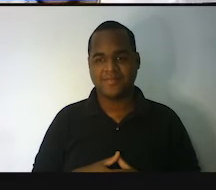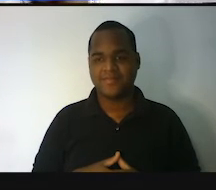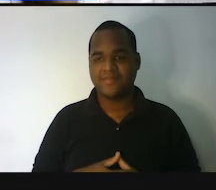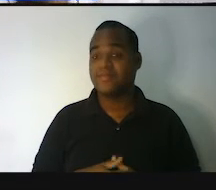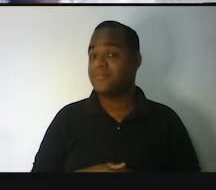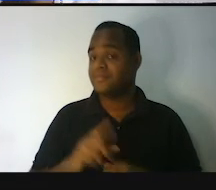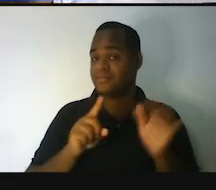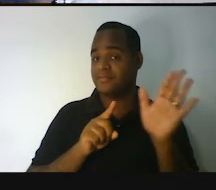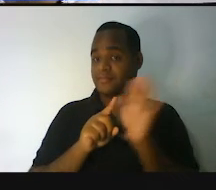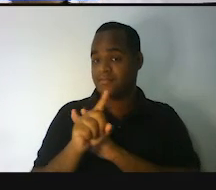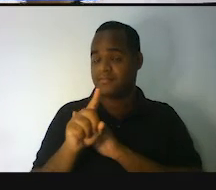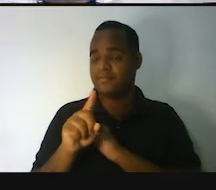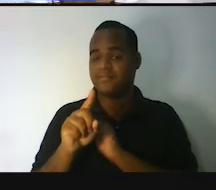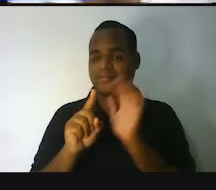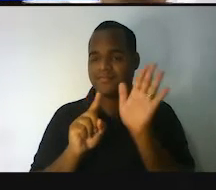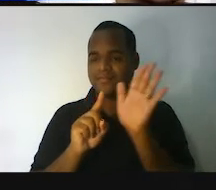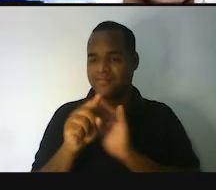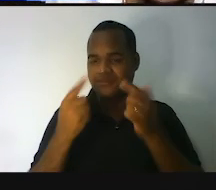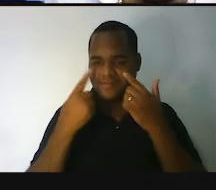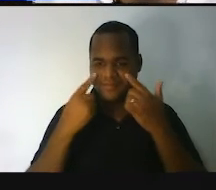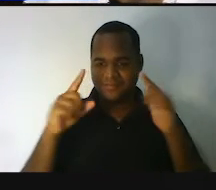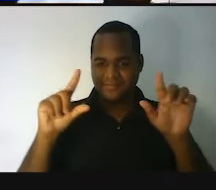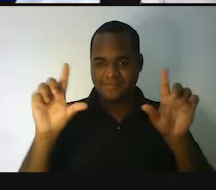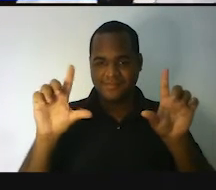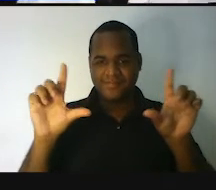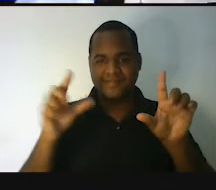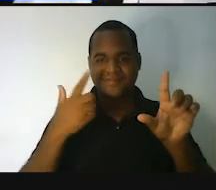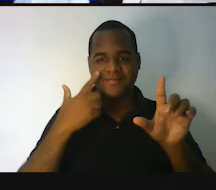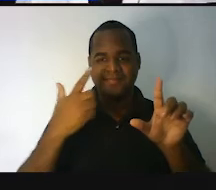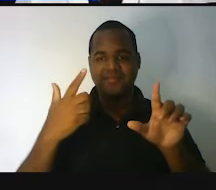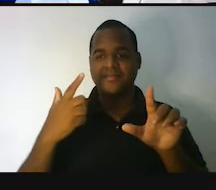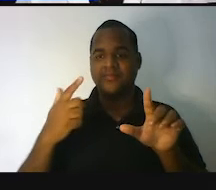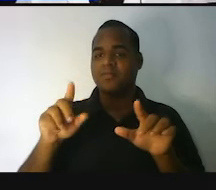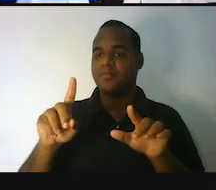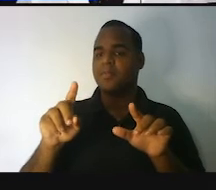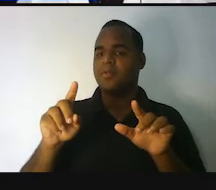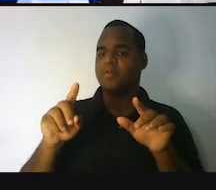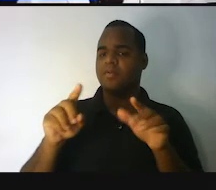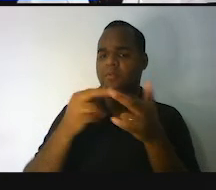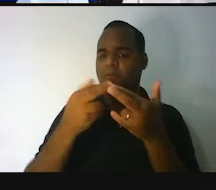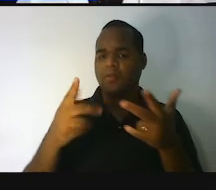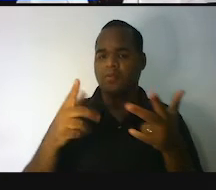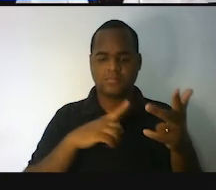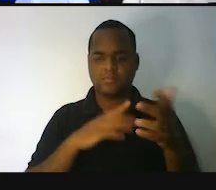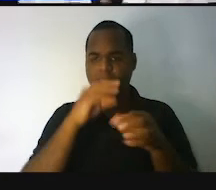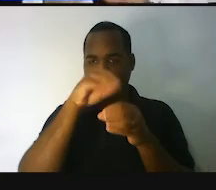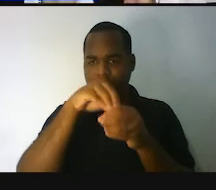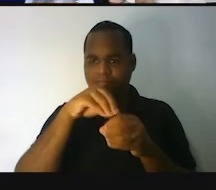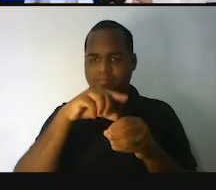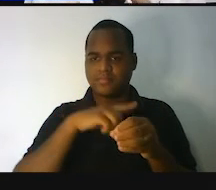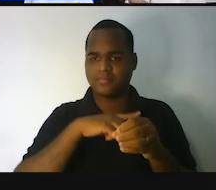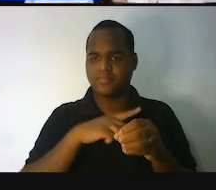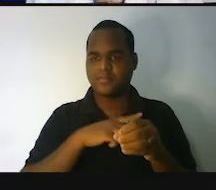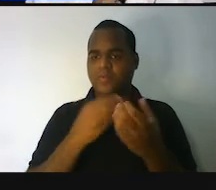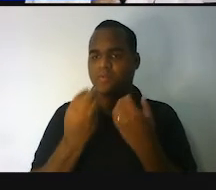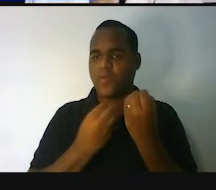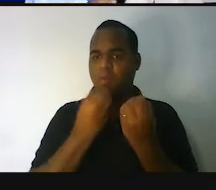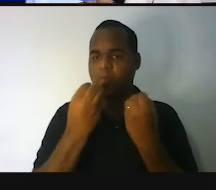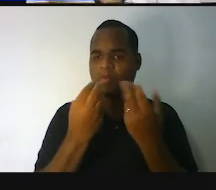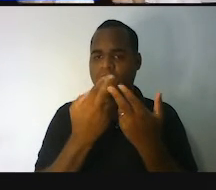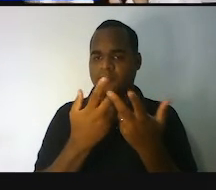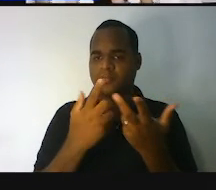Se eu te pergunto o seguinte, olha para a tela. Quanto de espaço essa bola